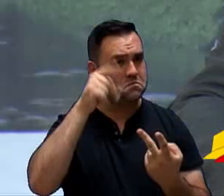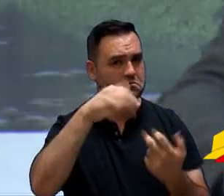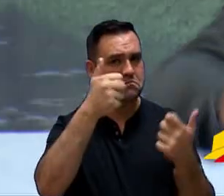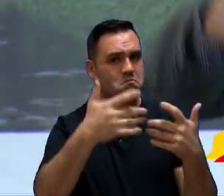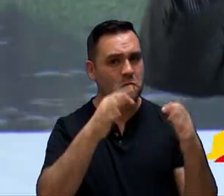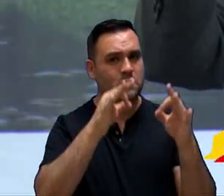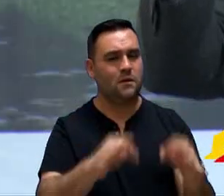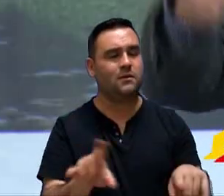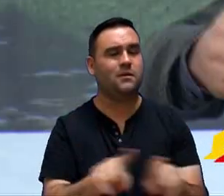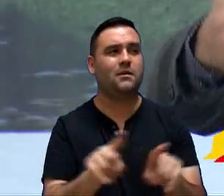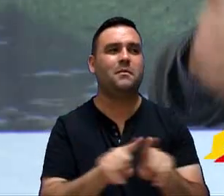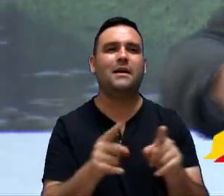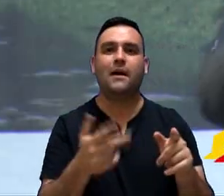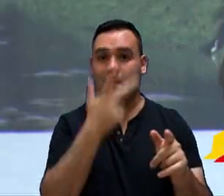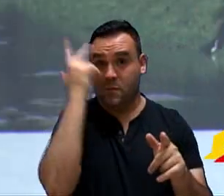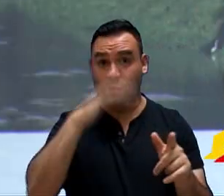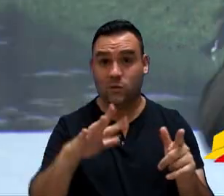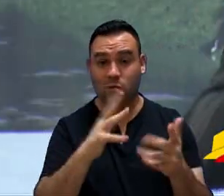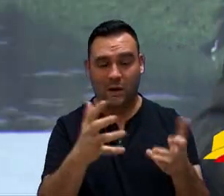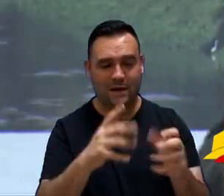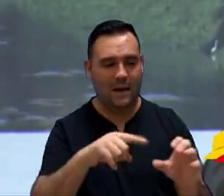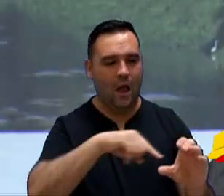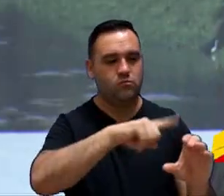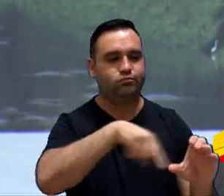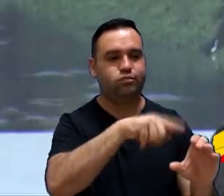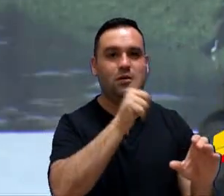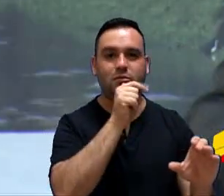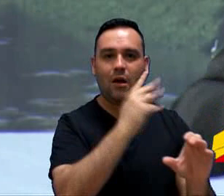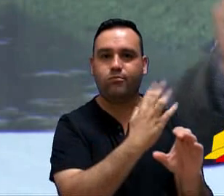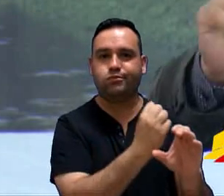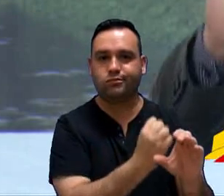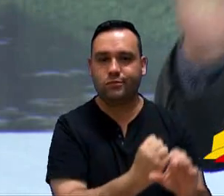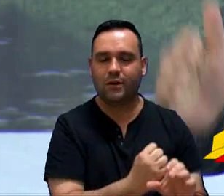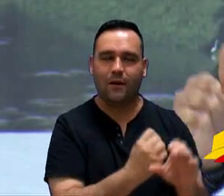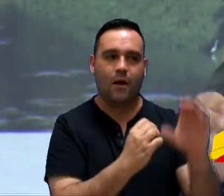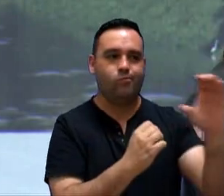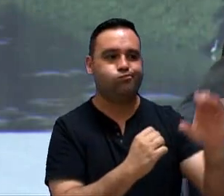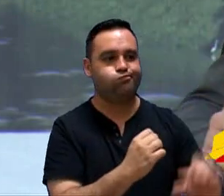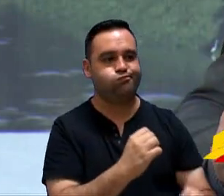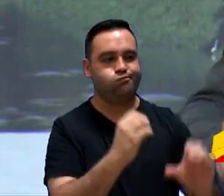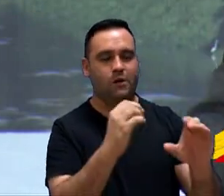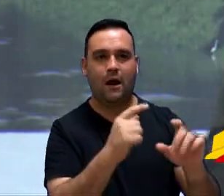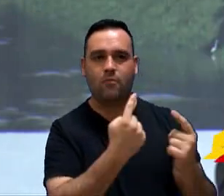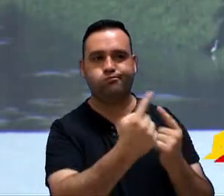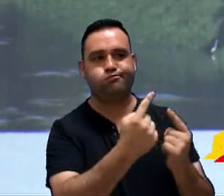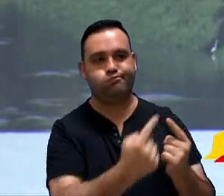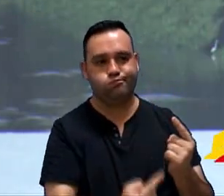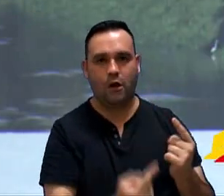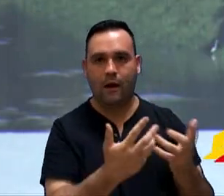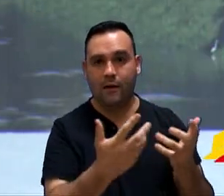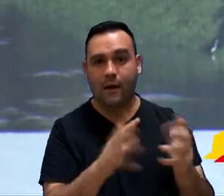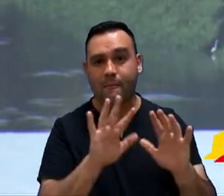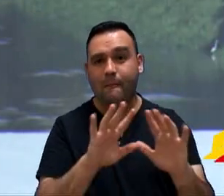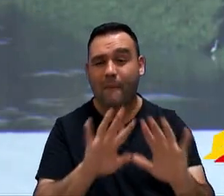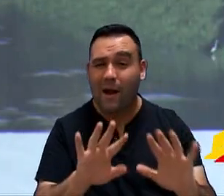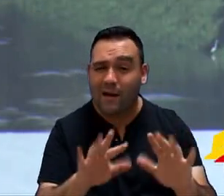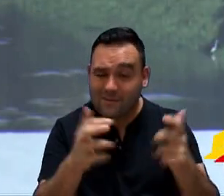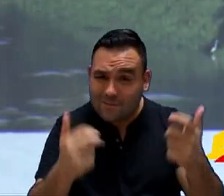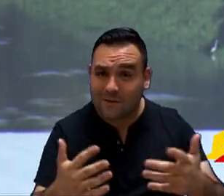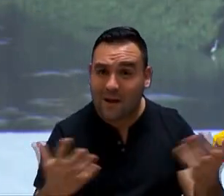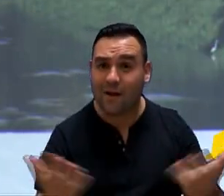bem colocou aqui as pessoas querem individualizar os seus hidrômetros. Não é essa a questão. A gente está falando aqui do